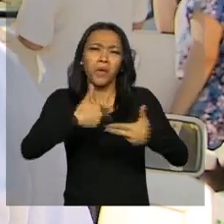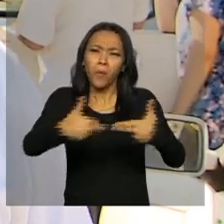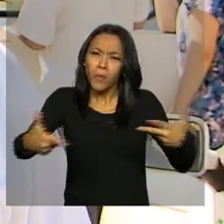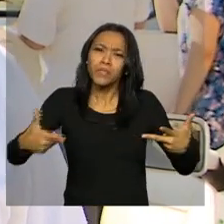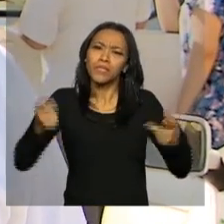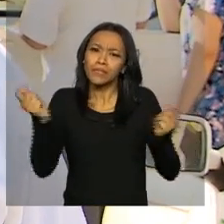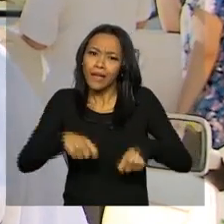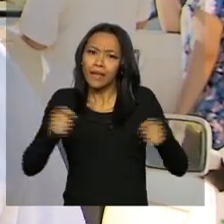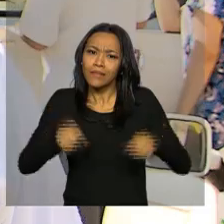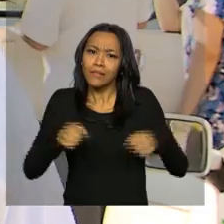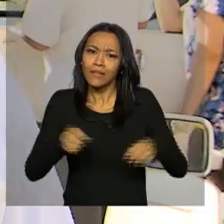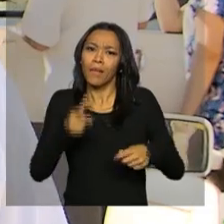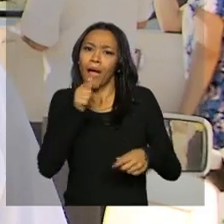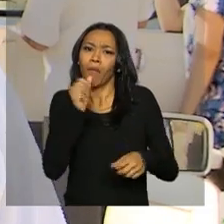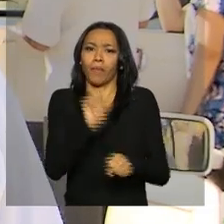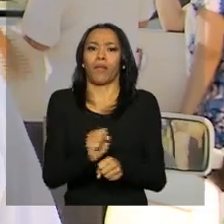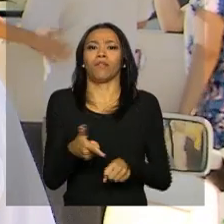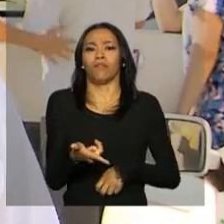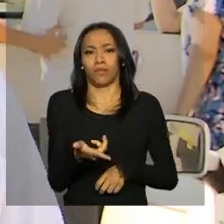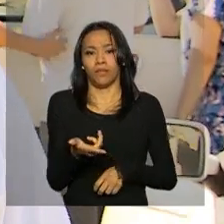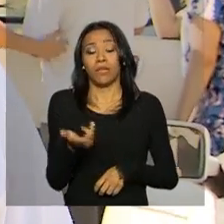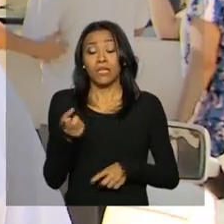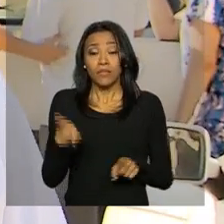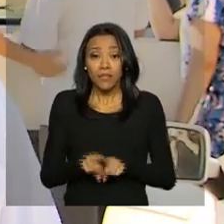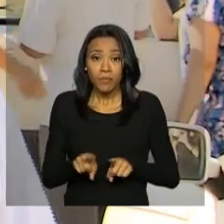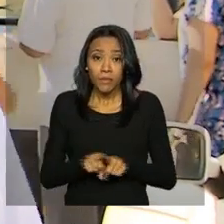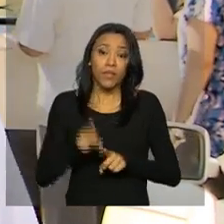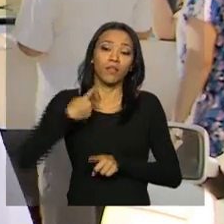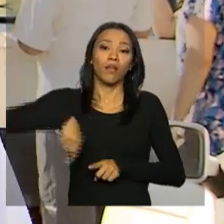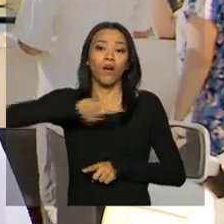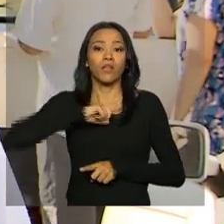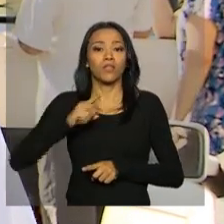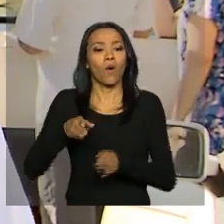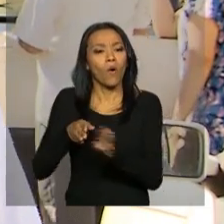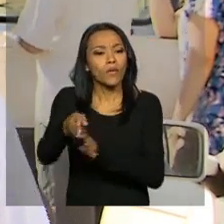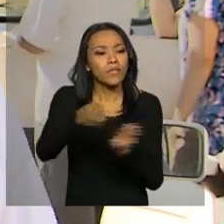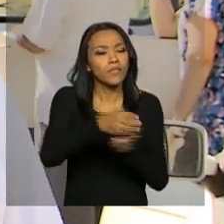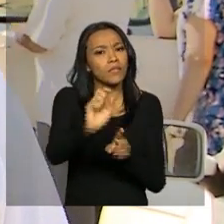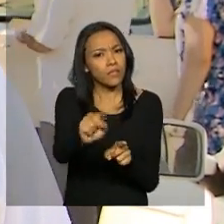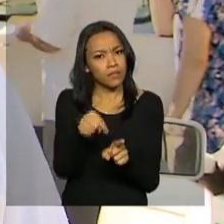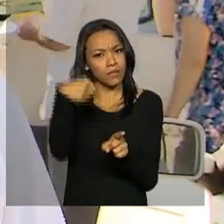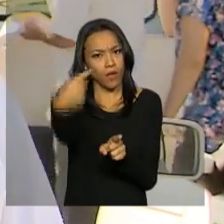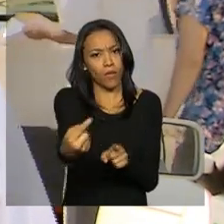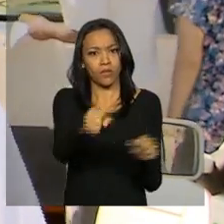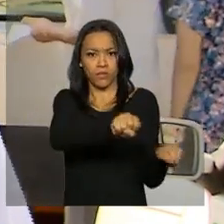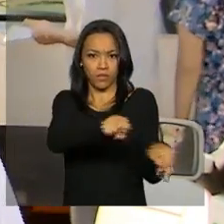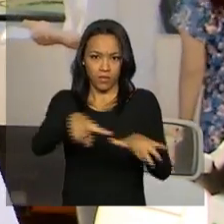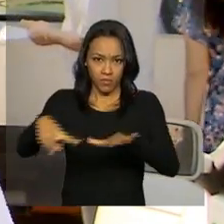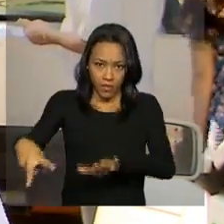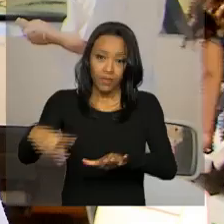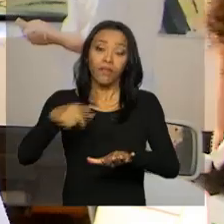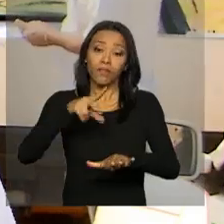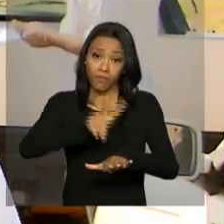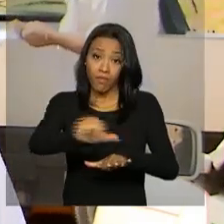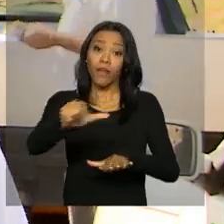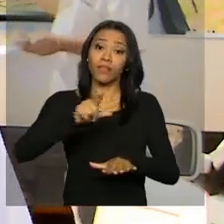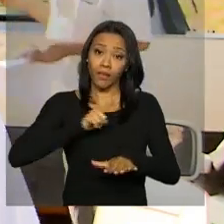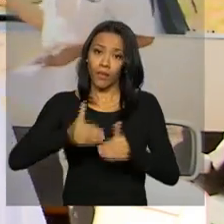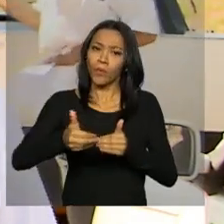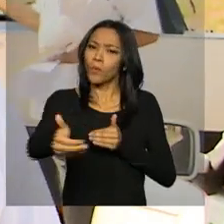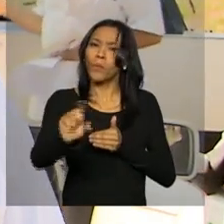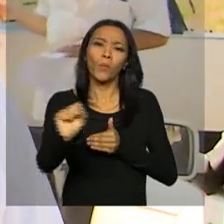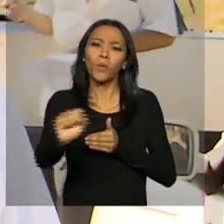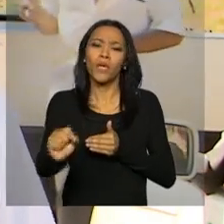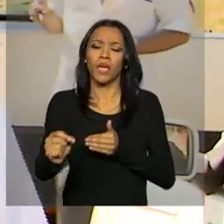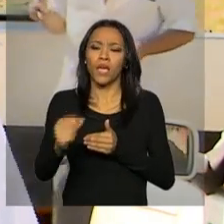um criatório de mosquito. E também nós já estamos orientando que na próxima semana haverá um recolhimento de